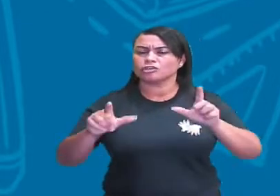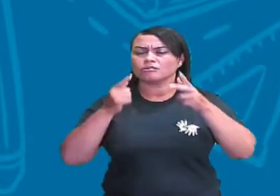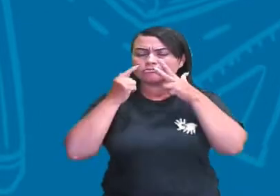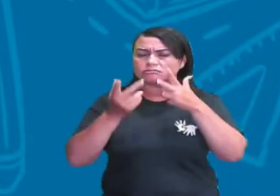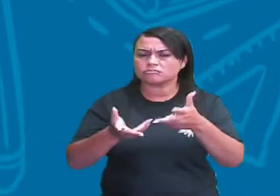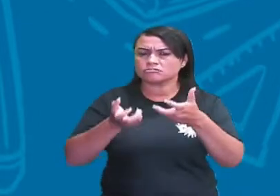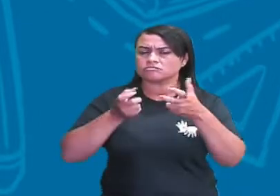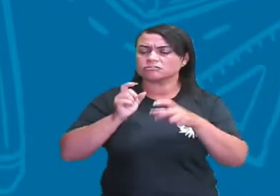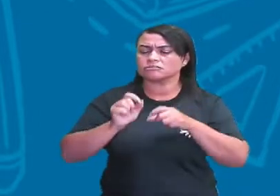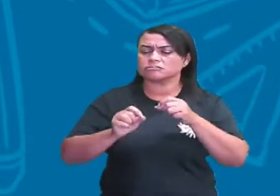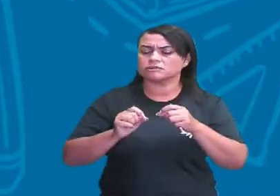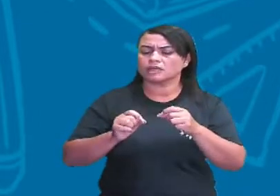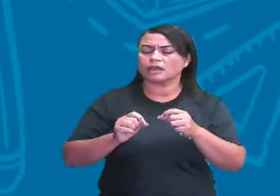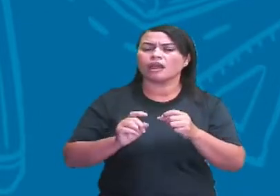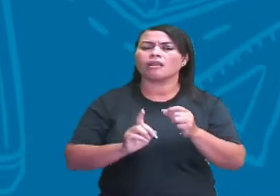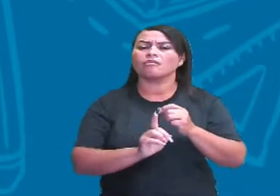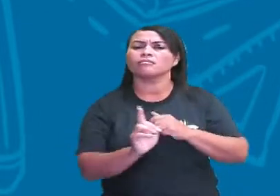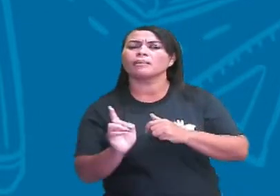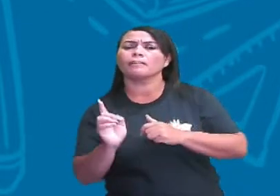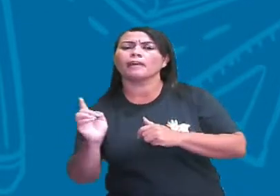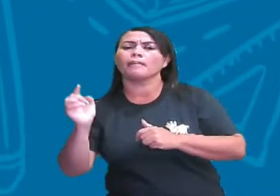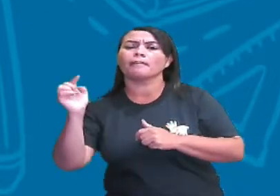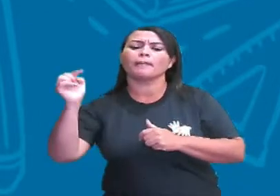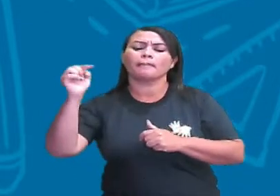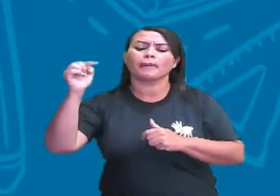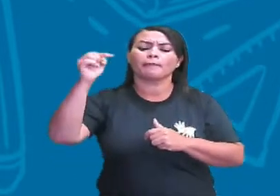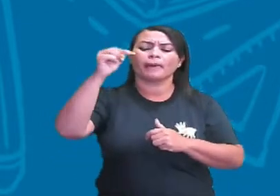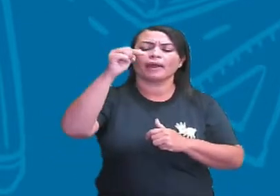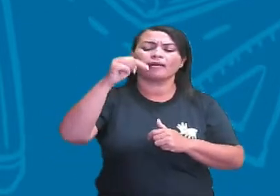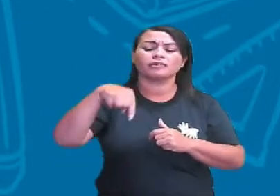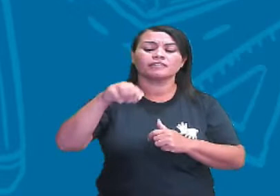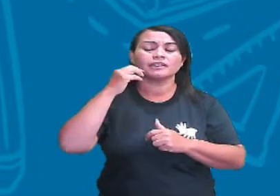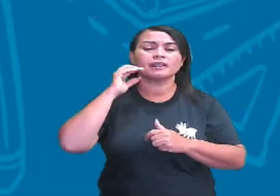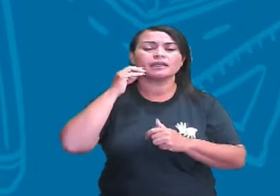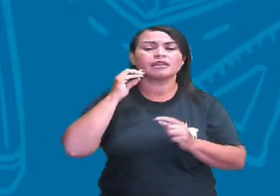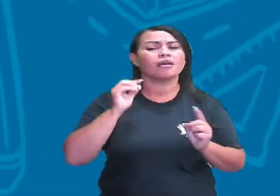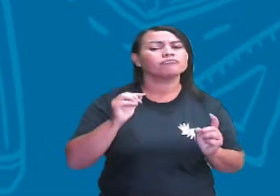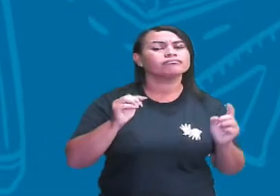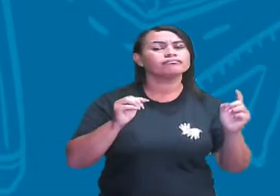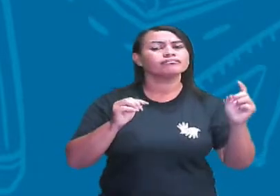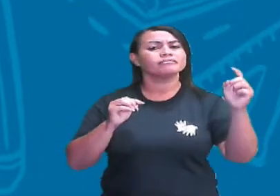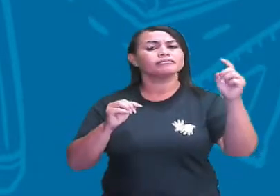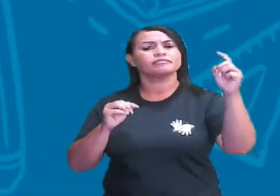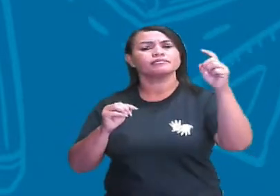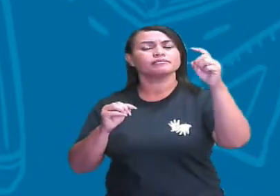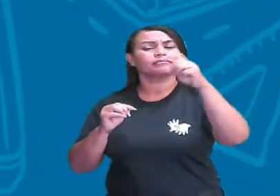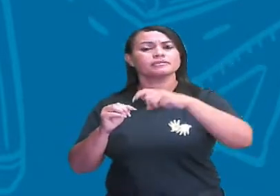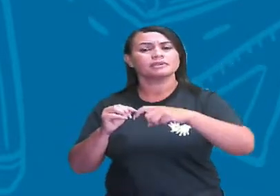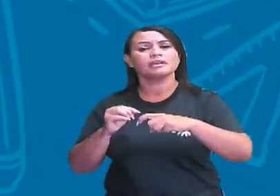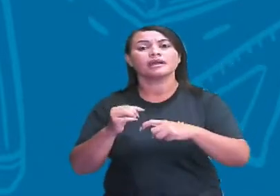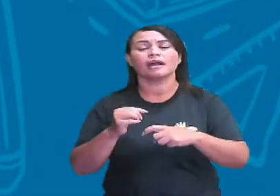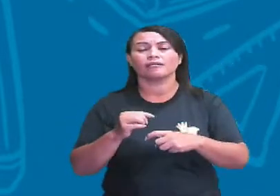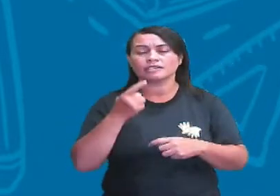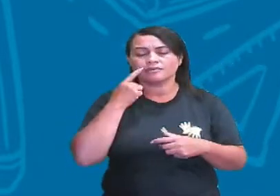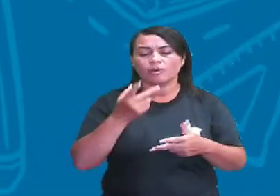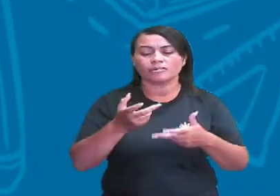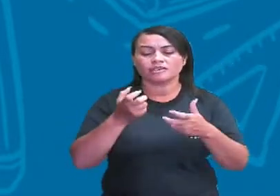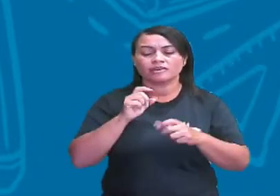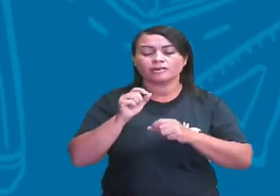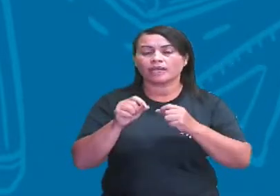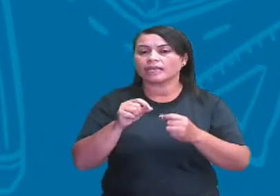que as setas, elas direcionam justamente o sentido do que o determinado organismo se alimenta.